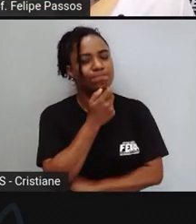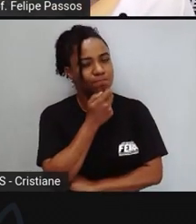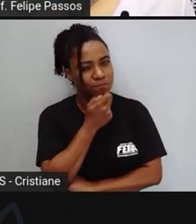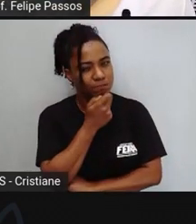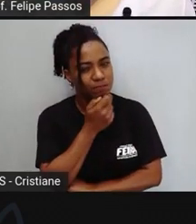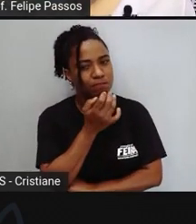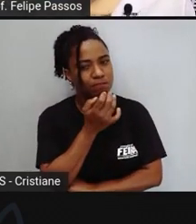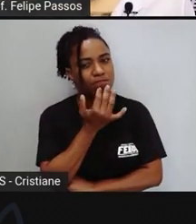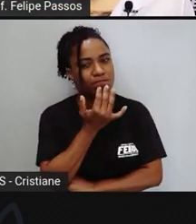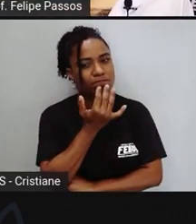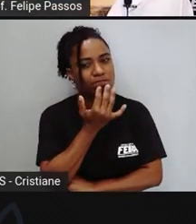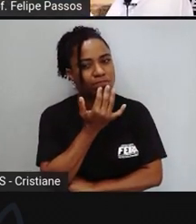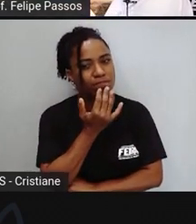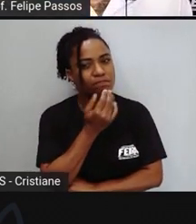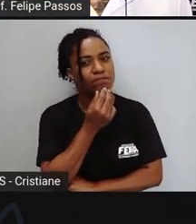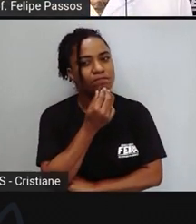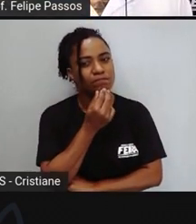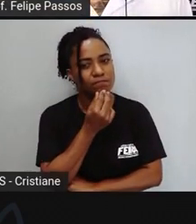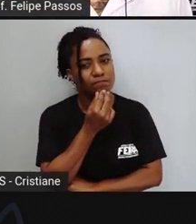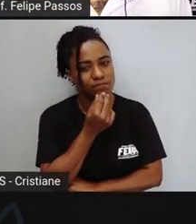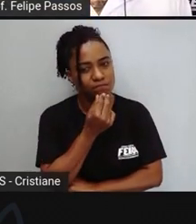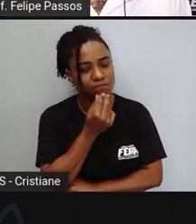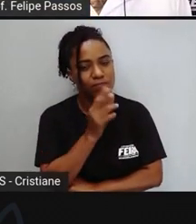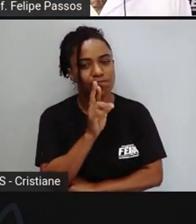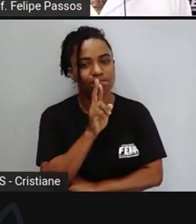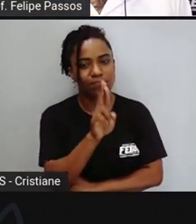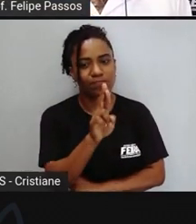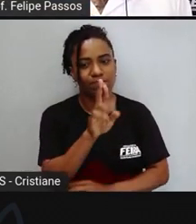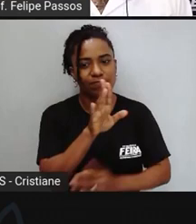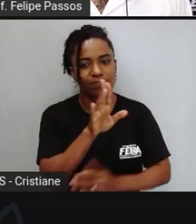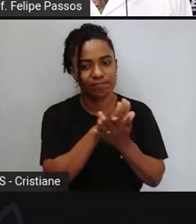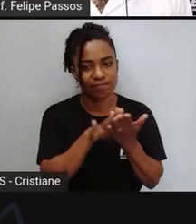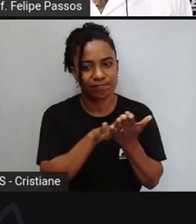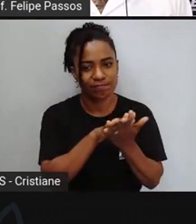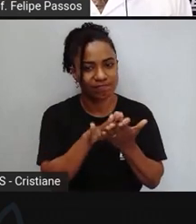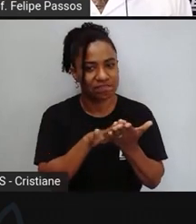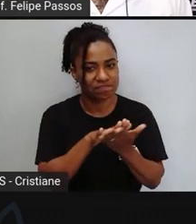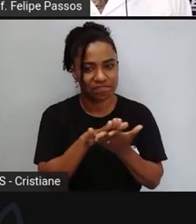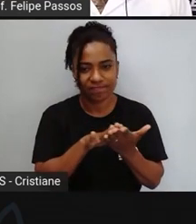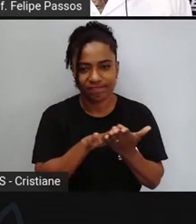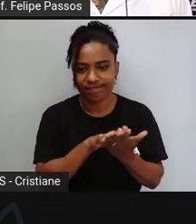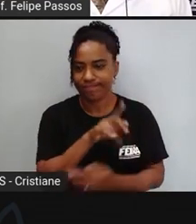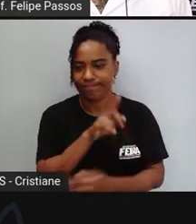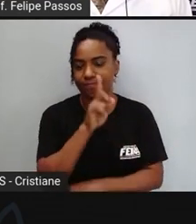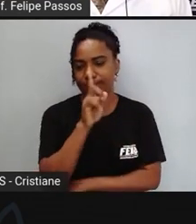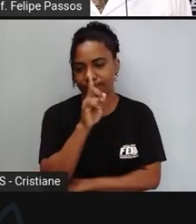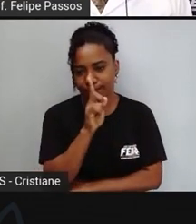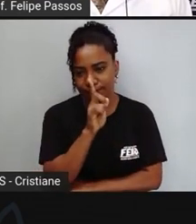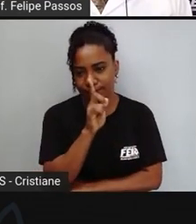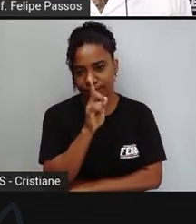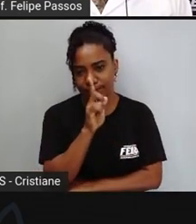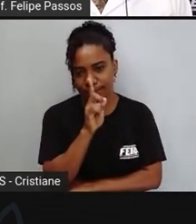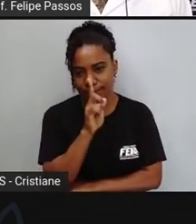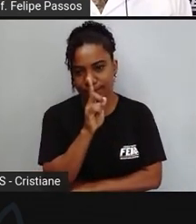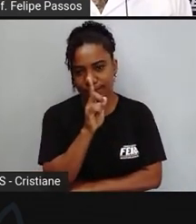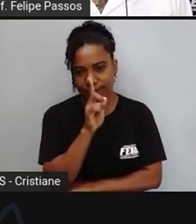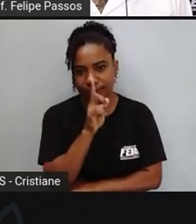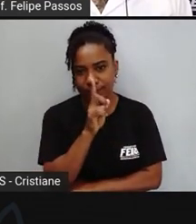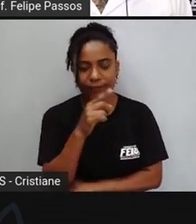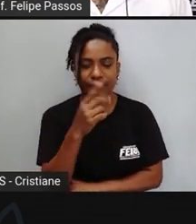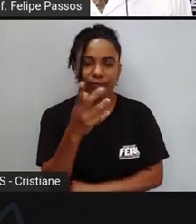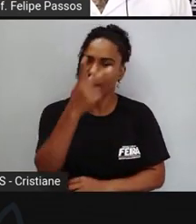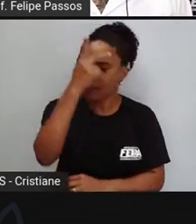nada respondia uma pessoa perdeu a